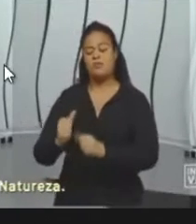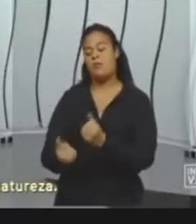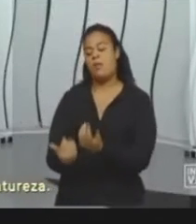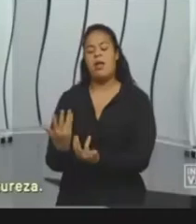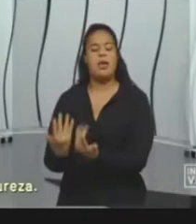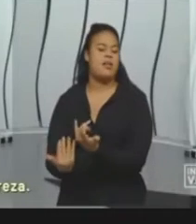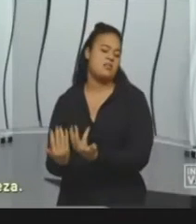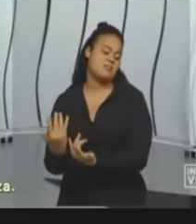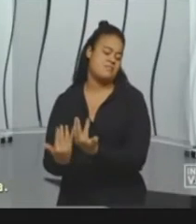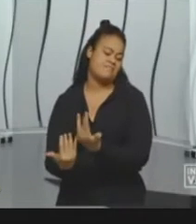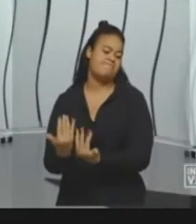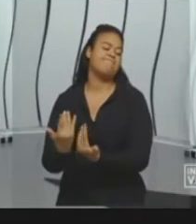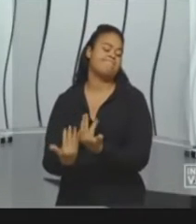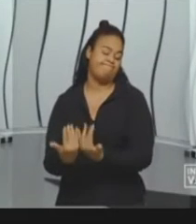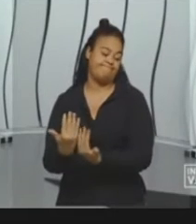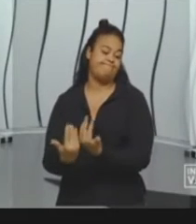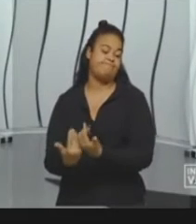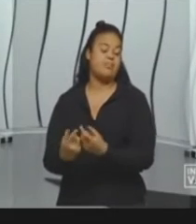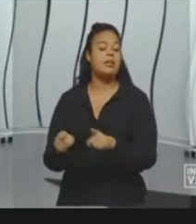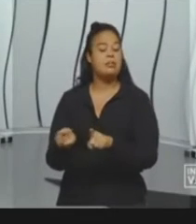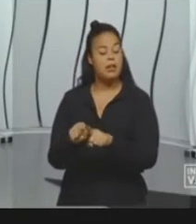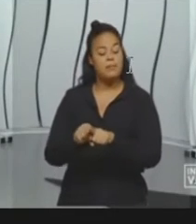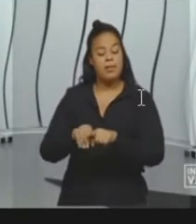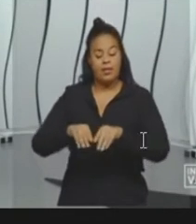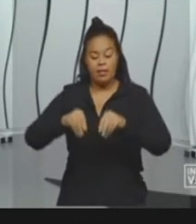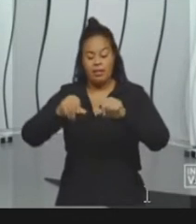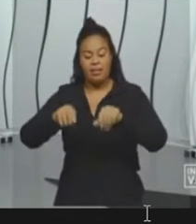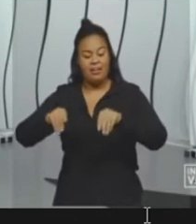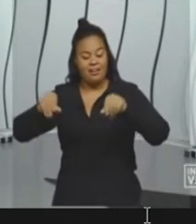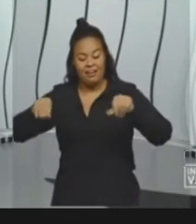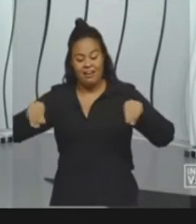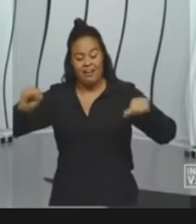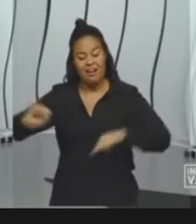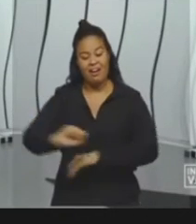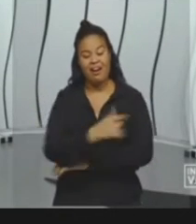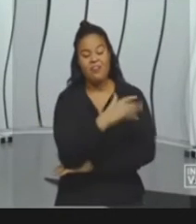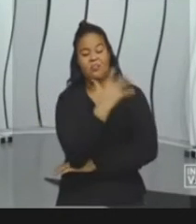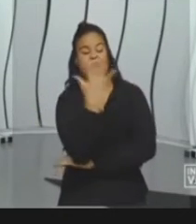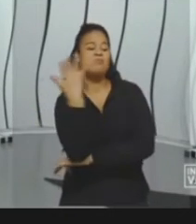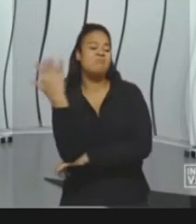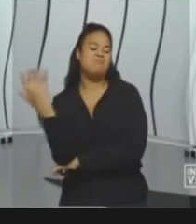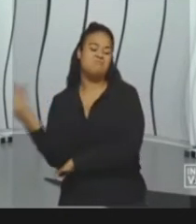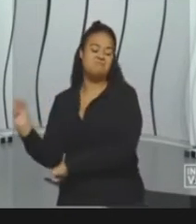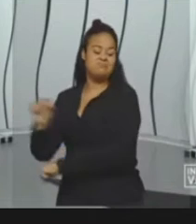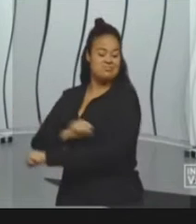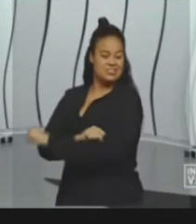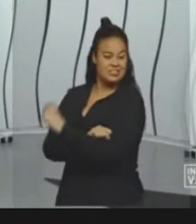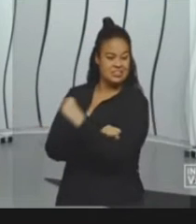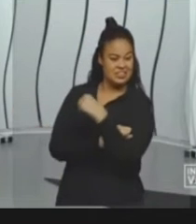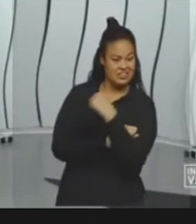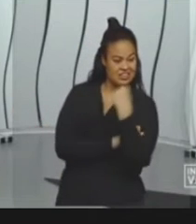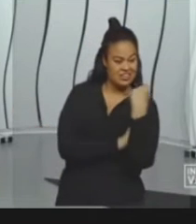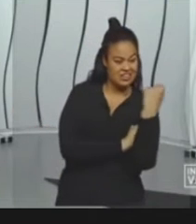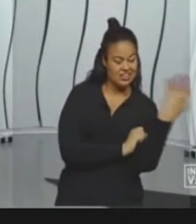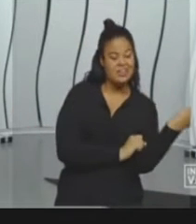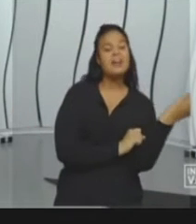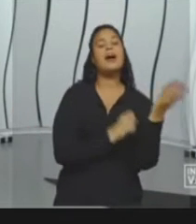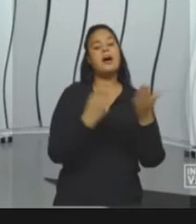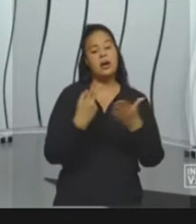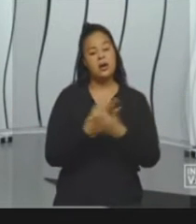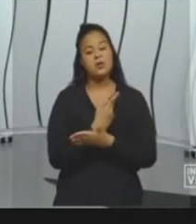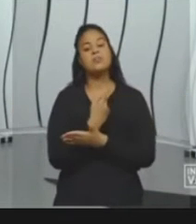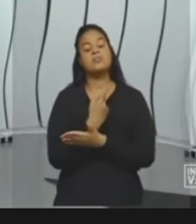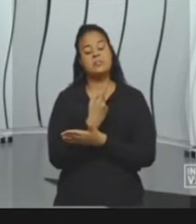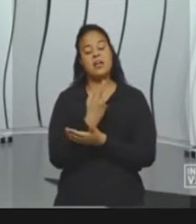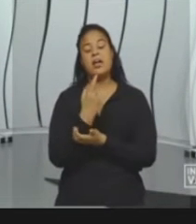E também temos o problema de desmatamento, visto que boa parte dessa energia é produzida através da queima de